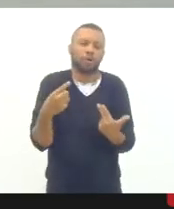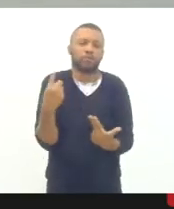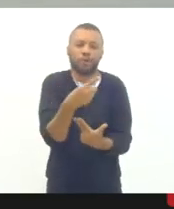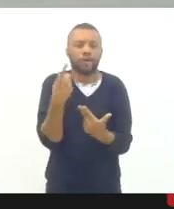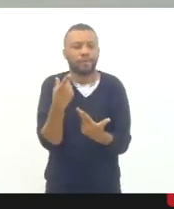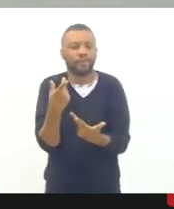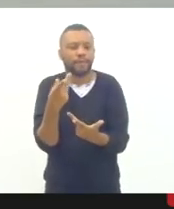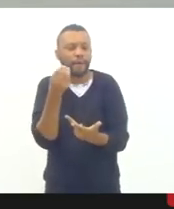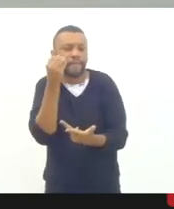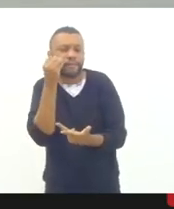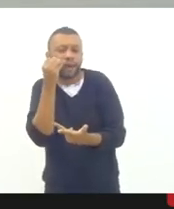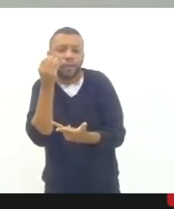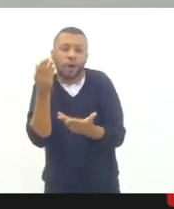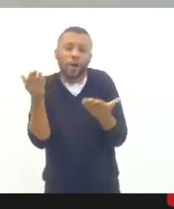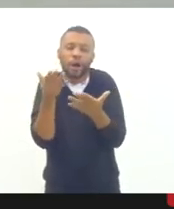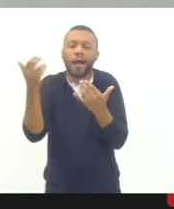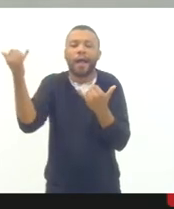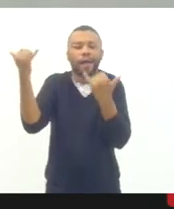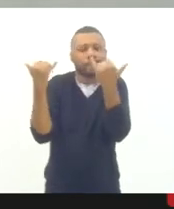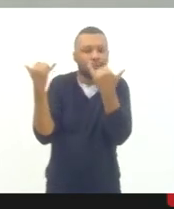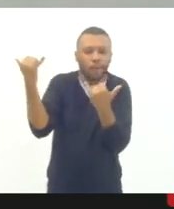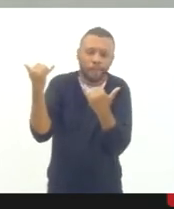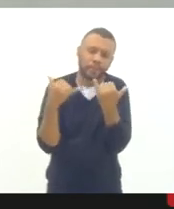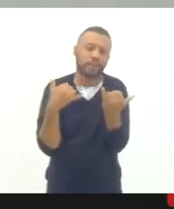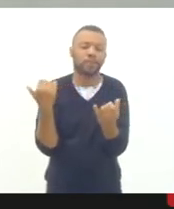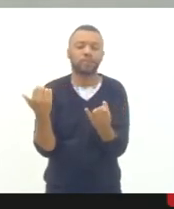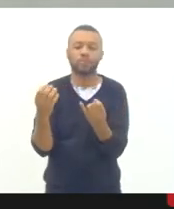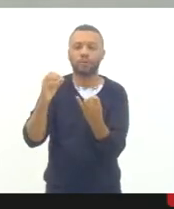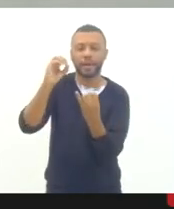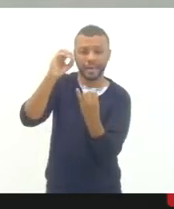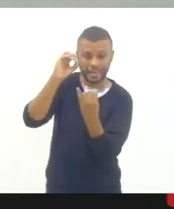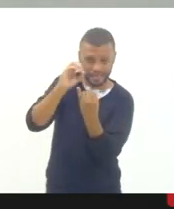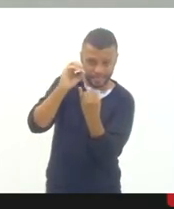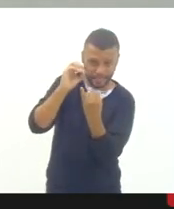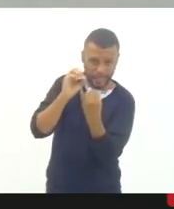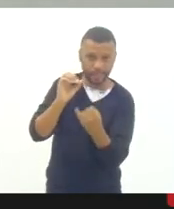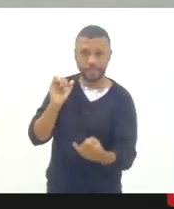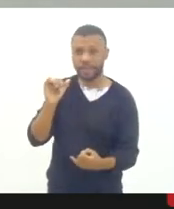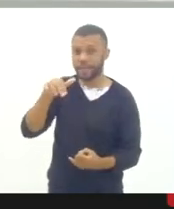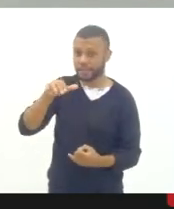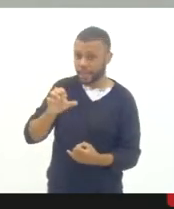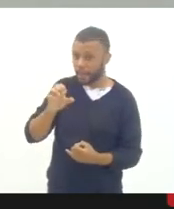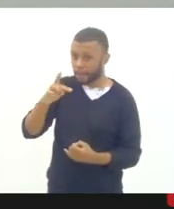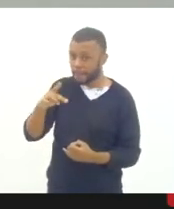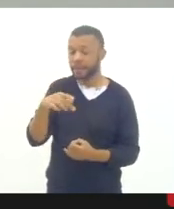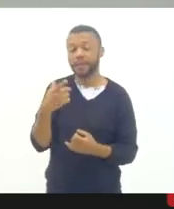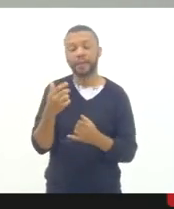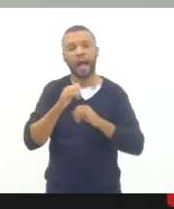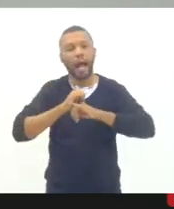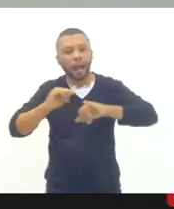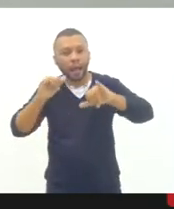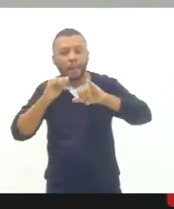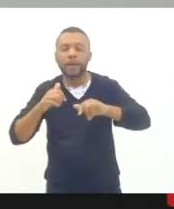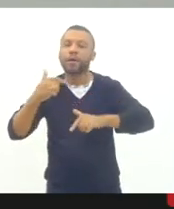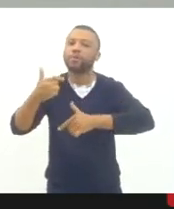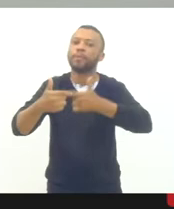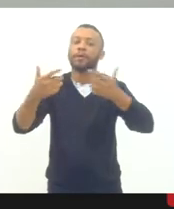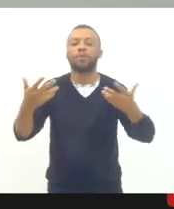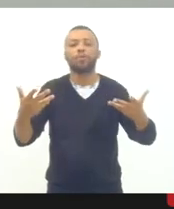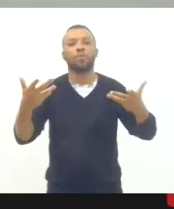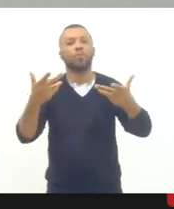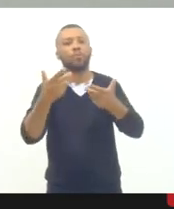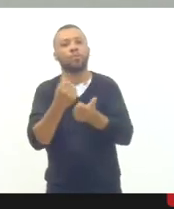dados do INEP, da campanha, excelente trabalho realizado de